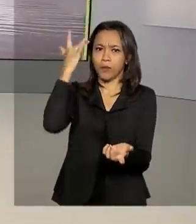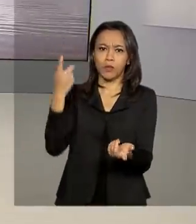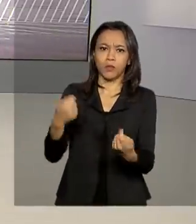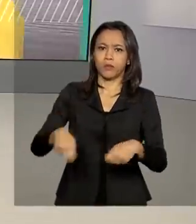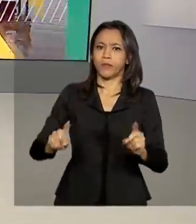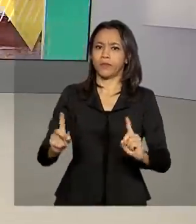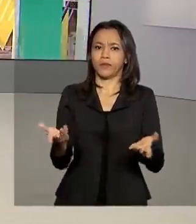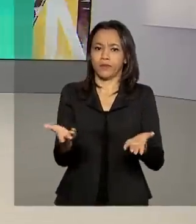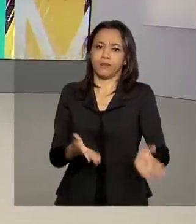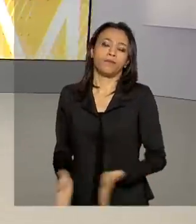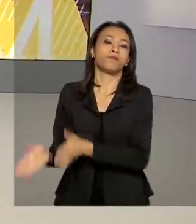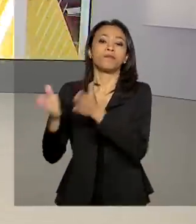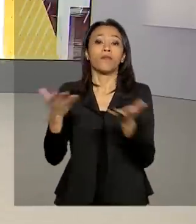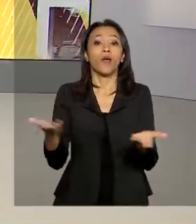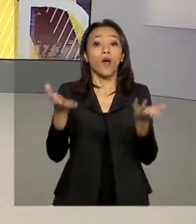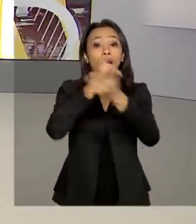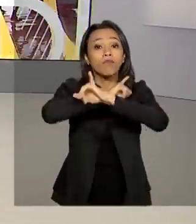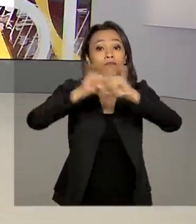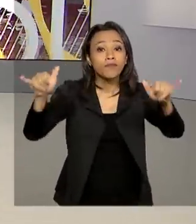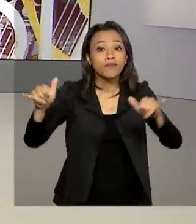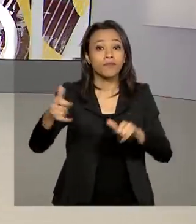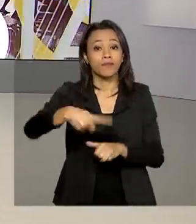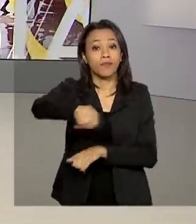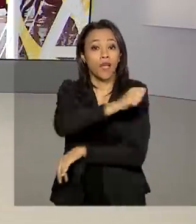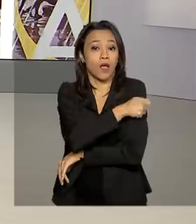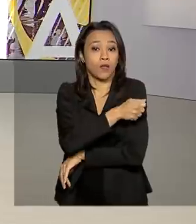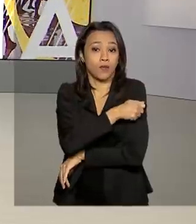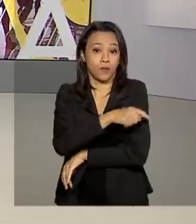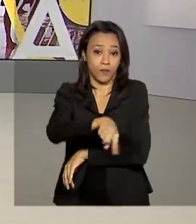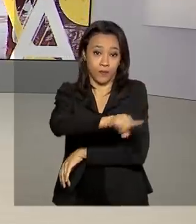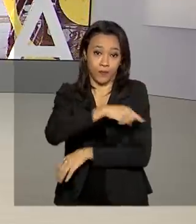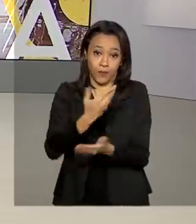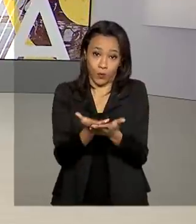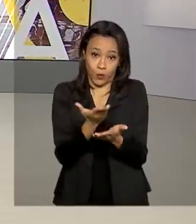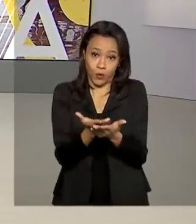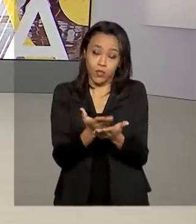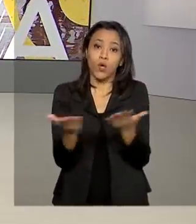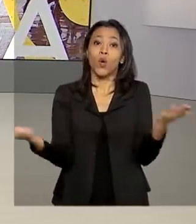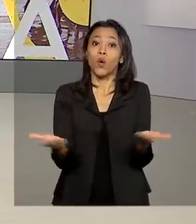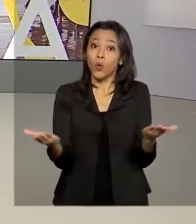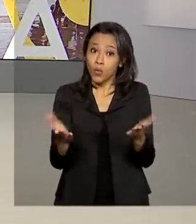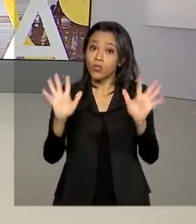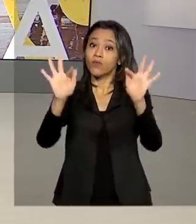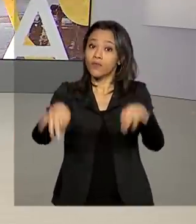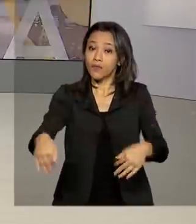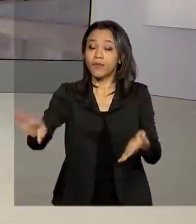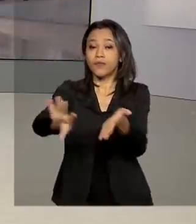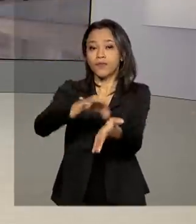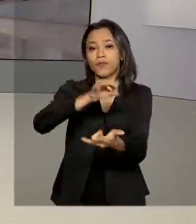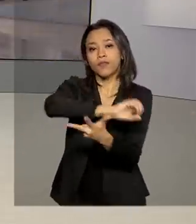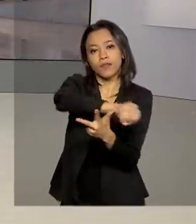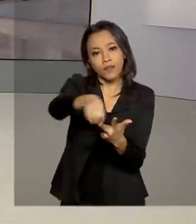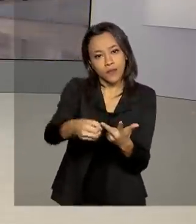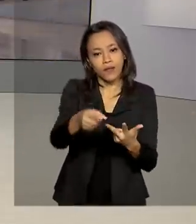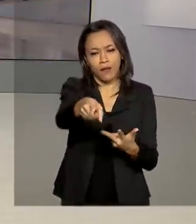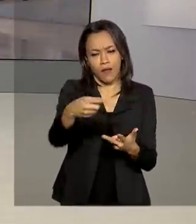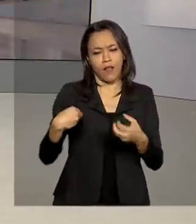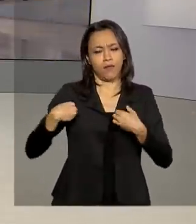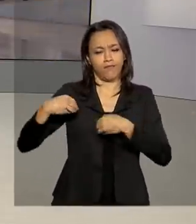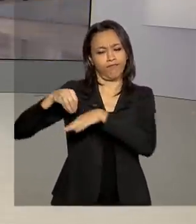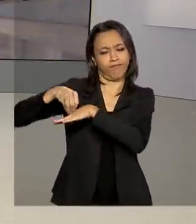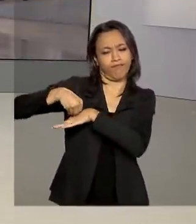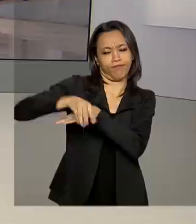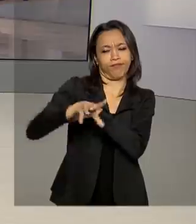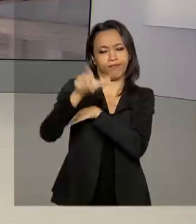E agora um recado para os estudantes. As inscrições para o Enem terminam hoje. Vamos falar com Márcia Fernandes, ela traz as informações